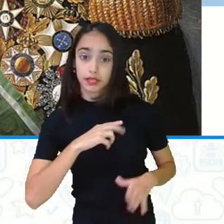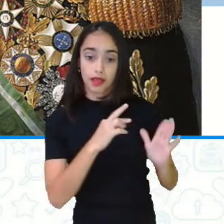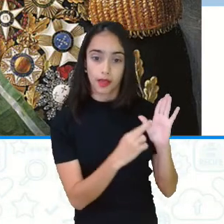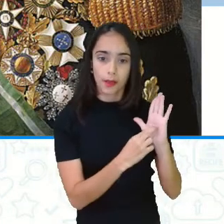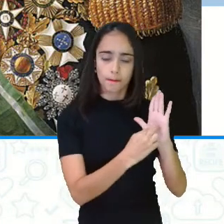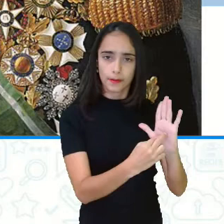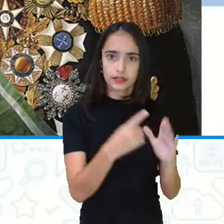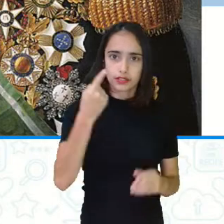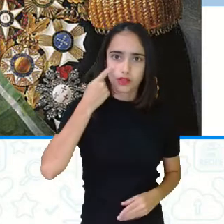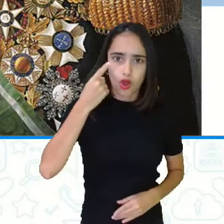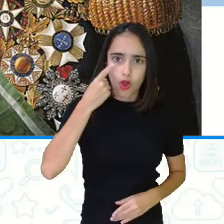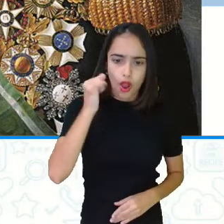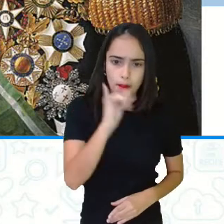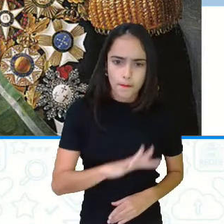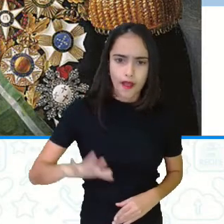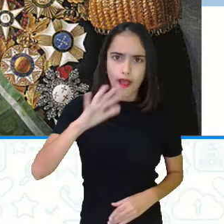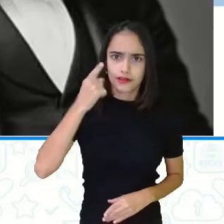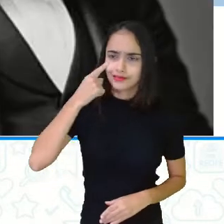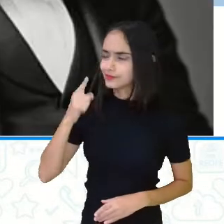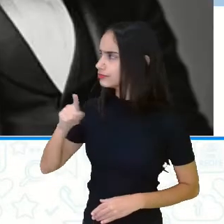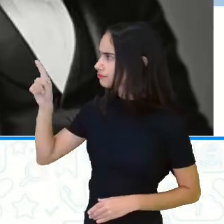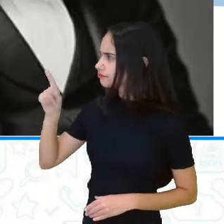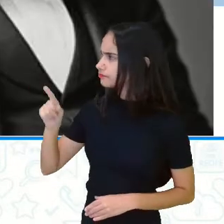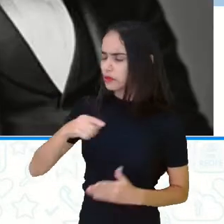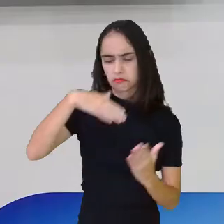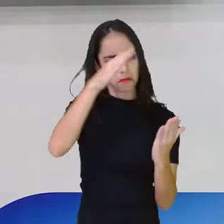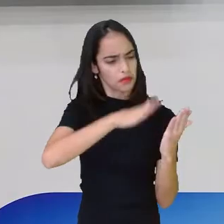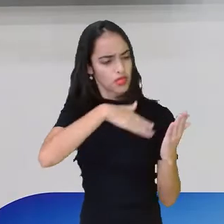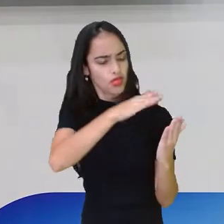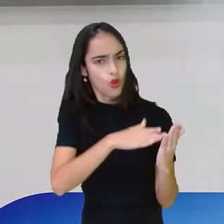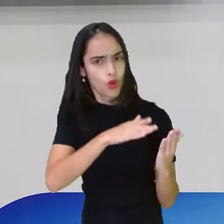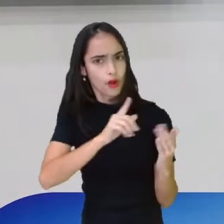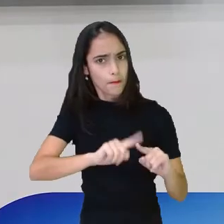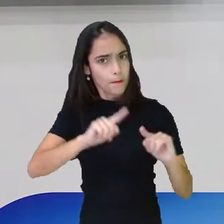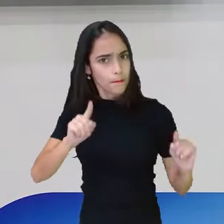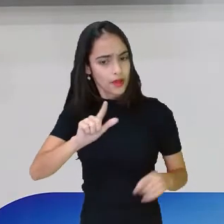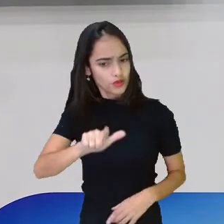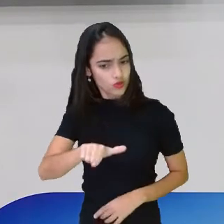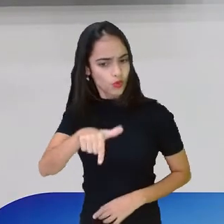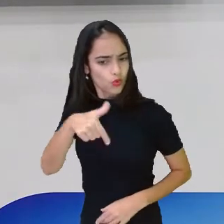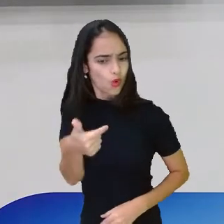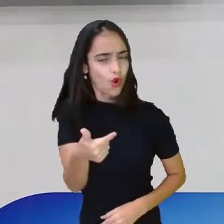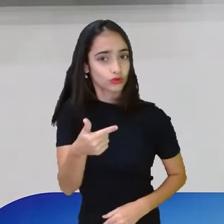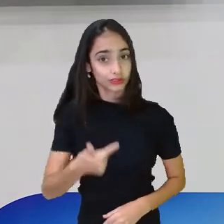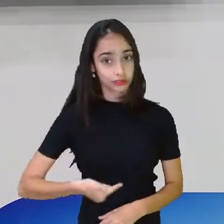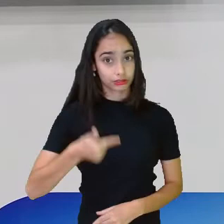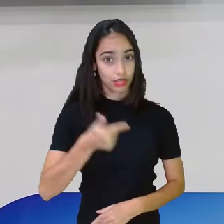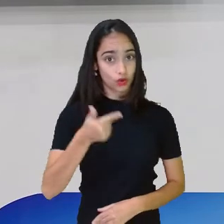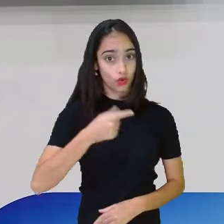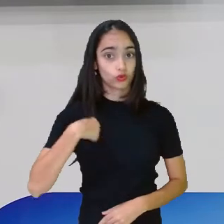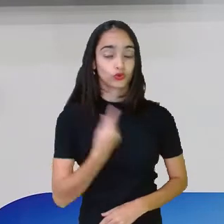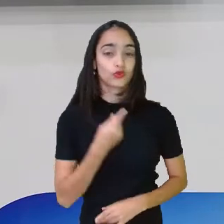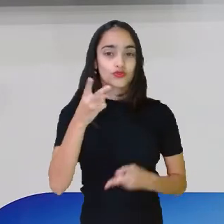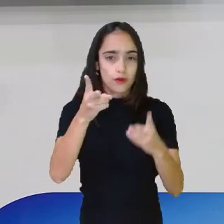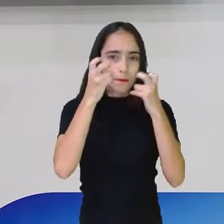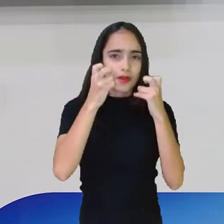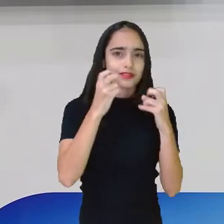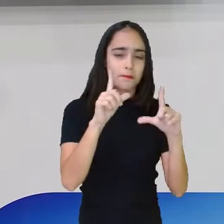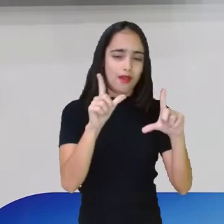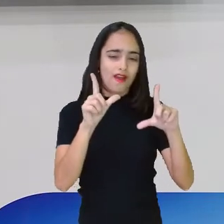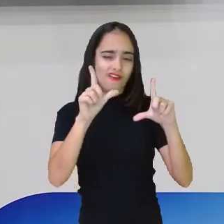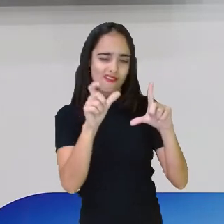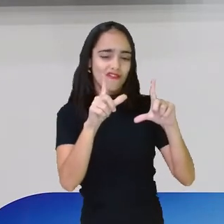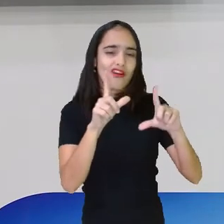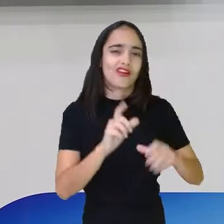I, a gente vê em pintura. Já de Dom Pedro II, que já passou um tempinho, a gente já consegue ver uma fotografia do